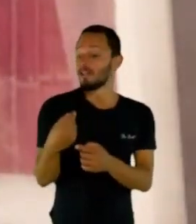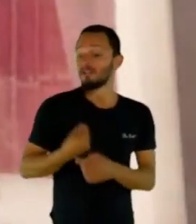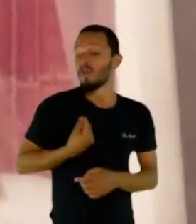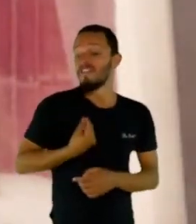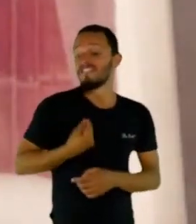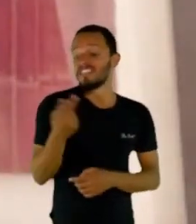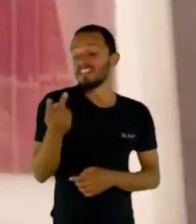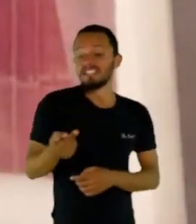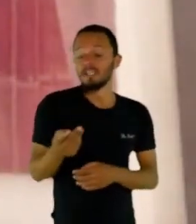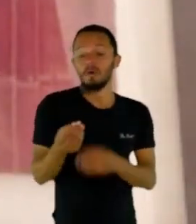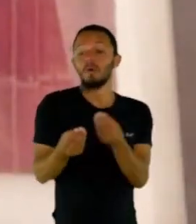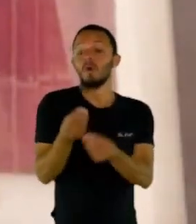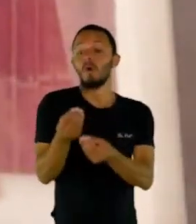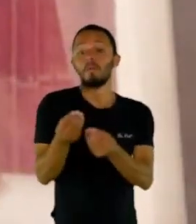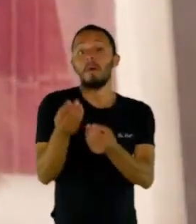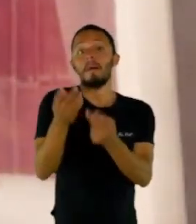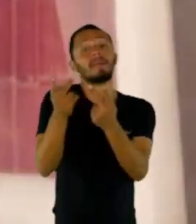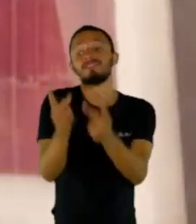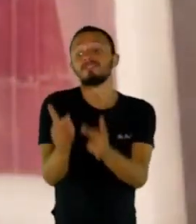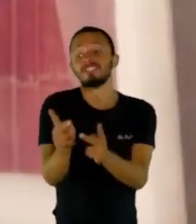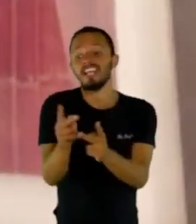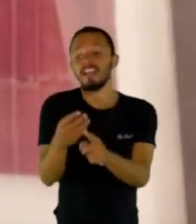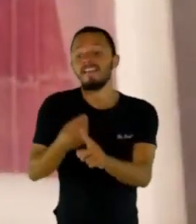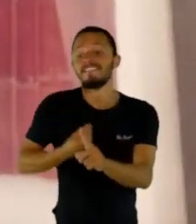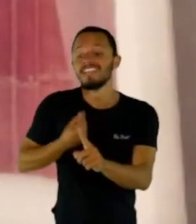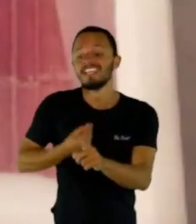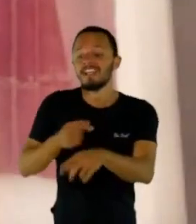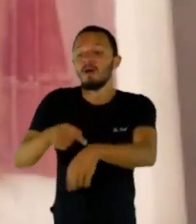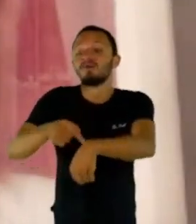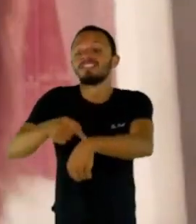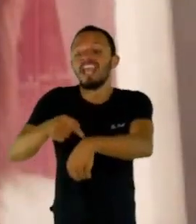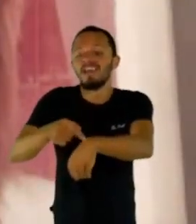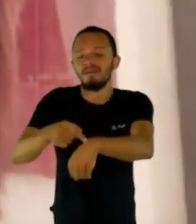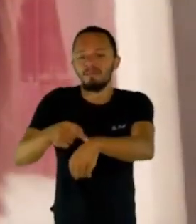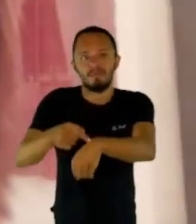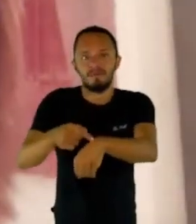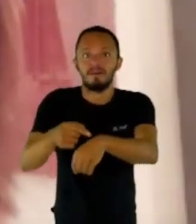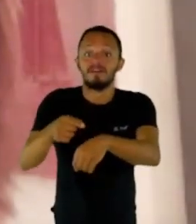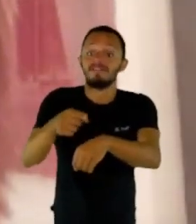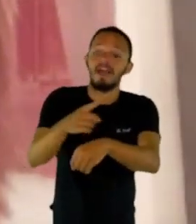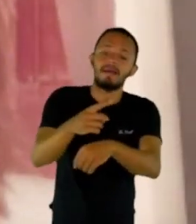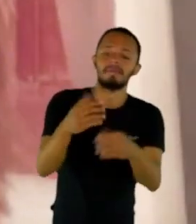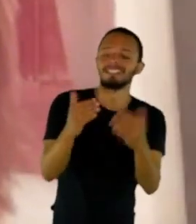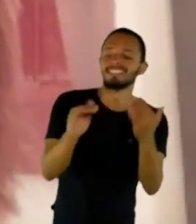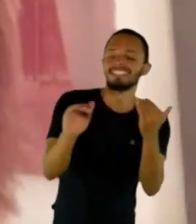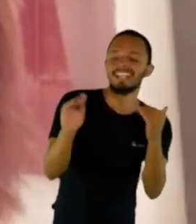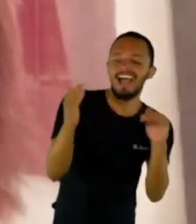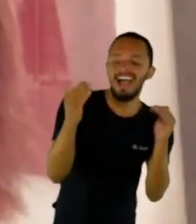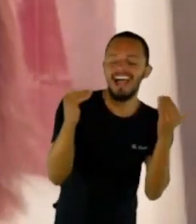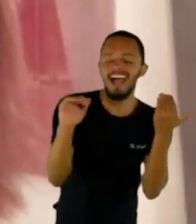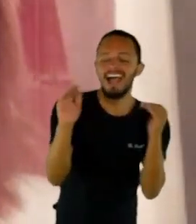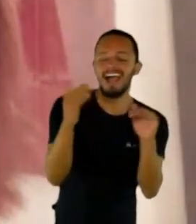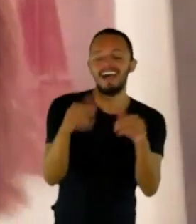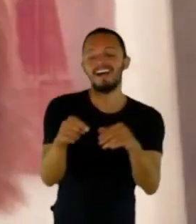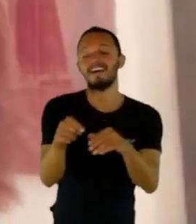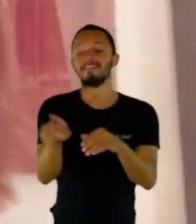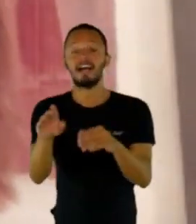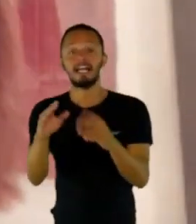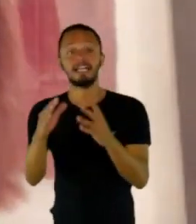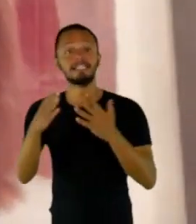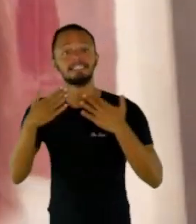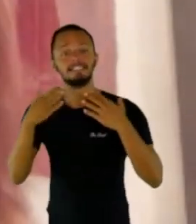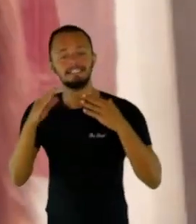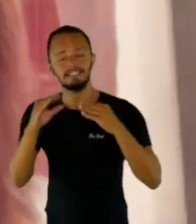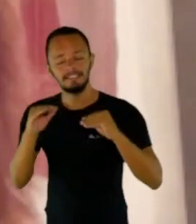tempo. Não têm tempo pra si. E se tiram o tempo pra si, elas são... Esqueci a